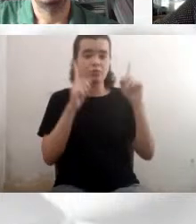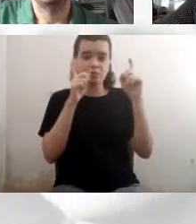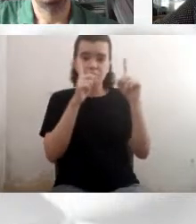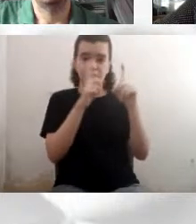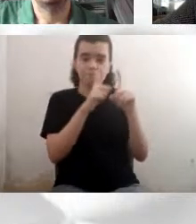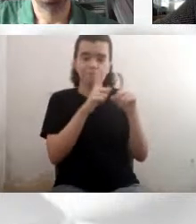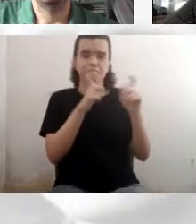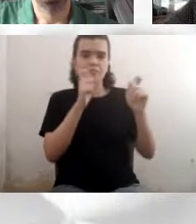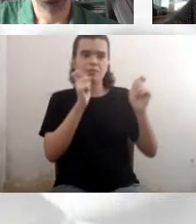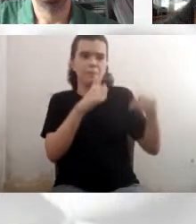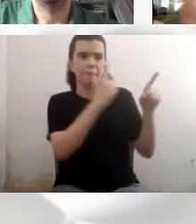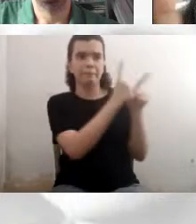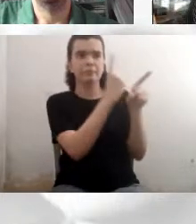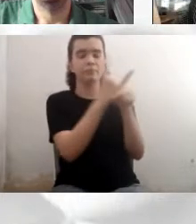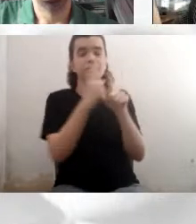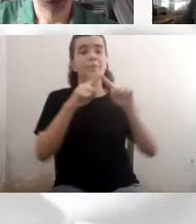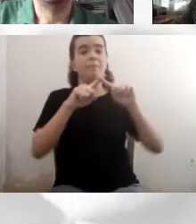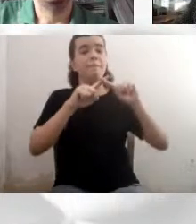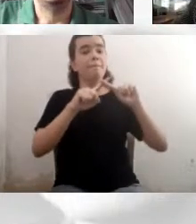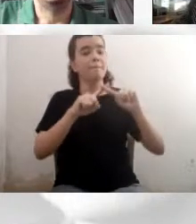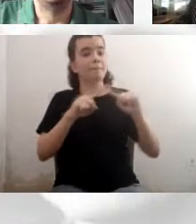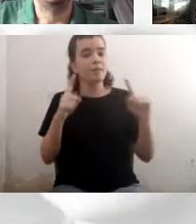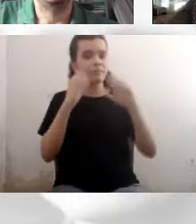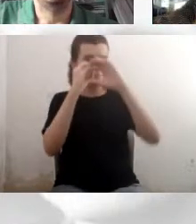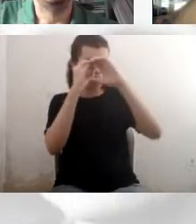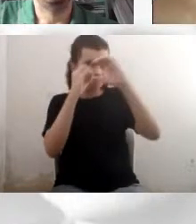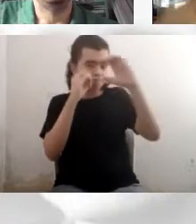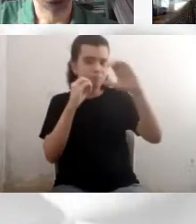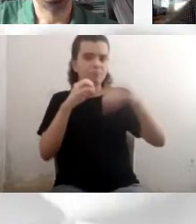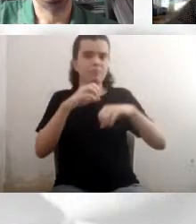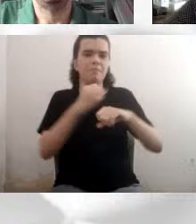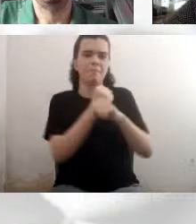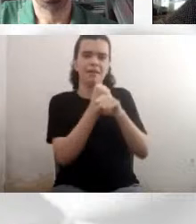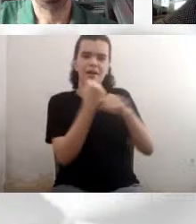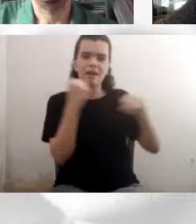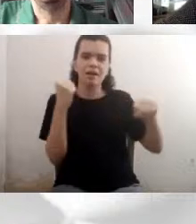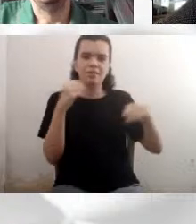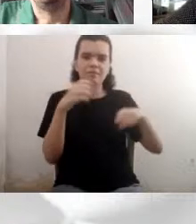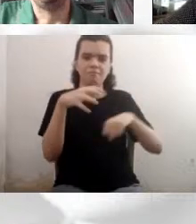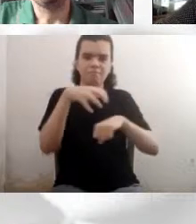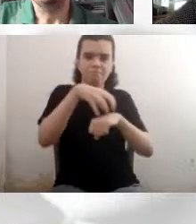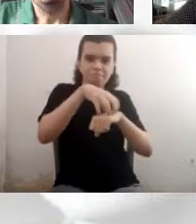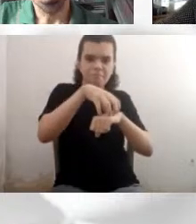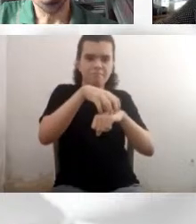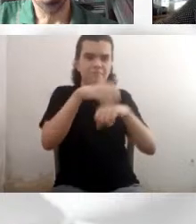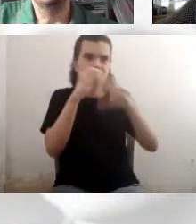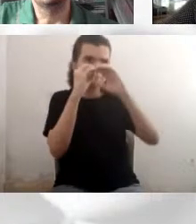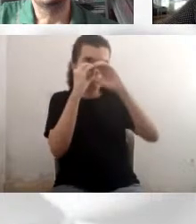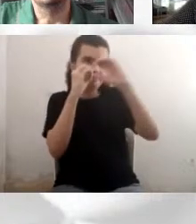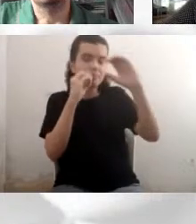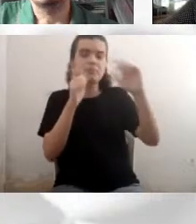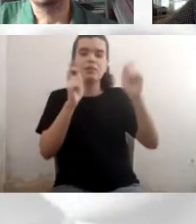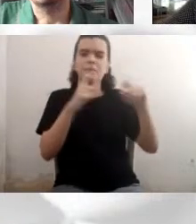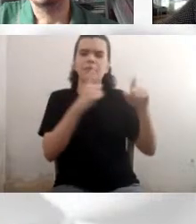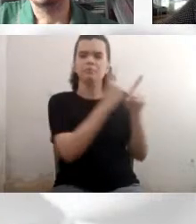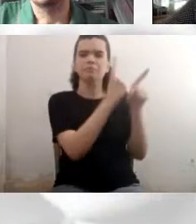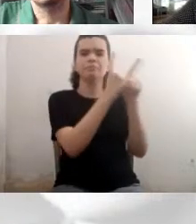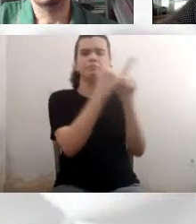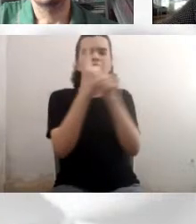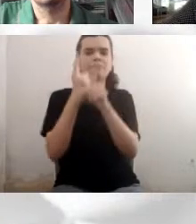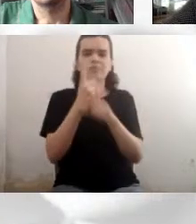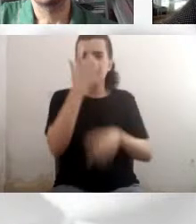observar anãs brancas muito frias, mas também galáxias que foram formadas no início do universo.